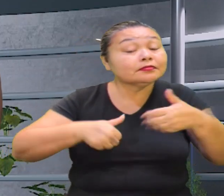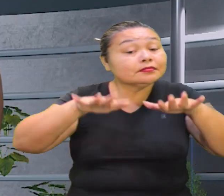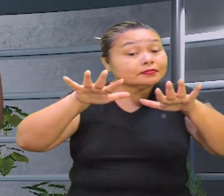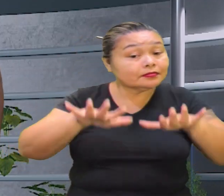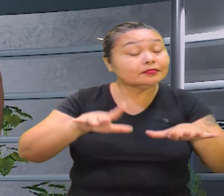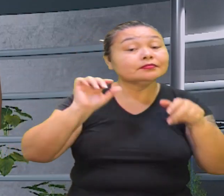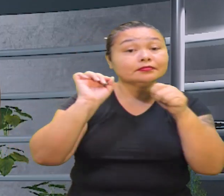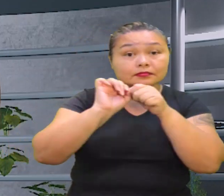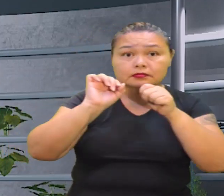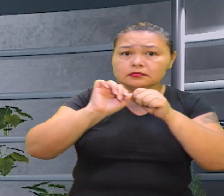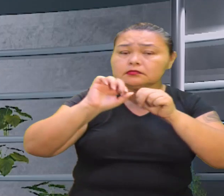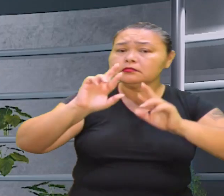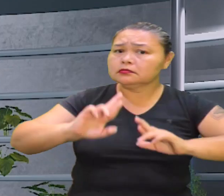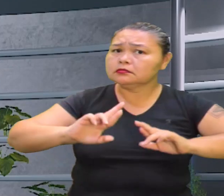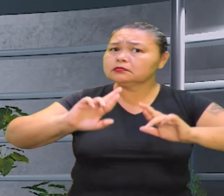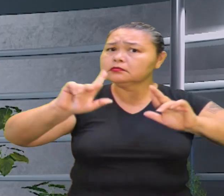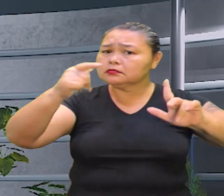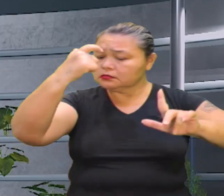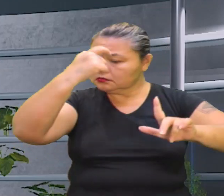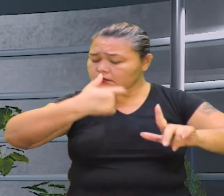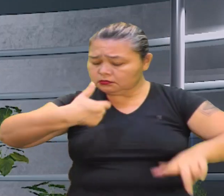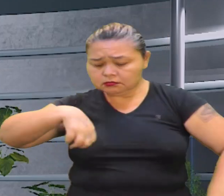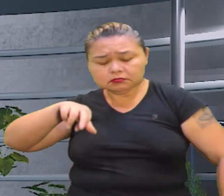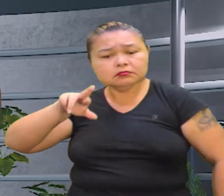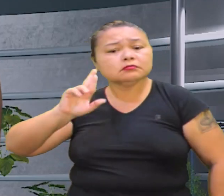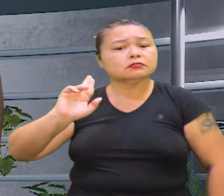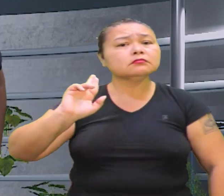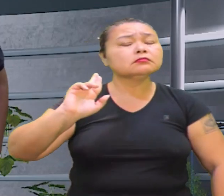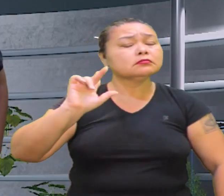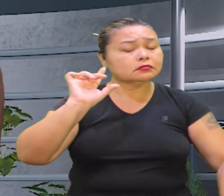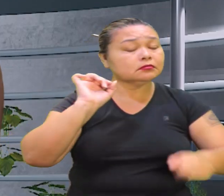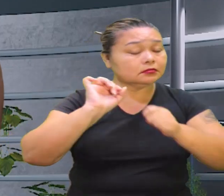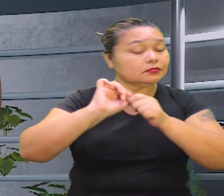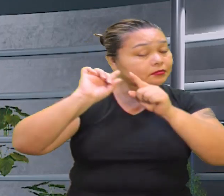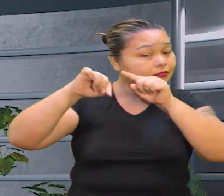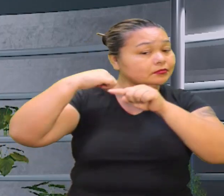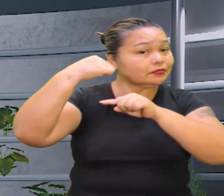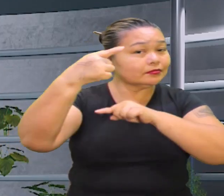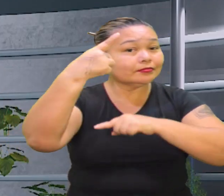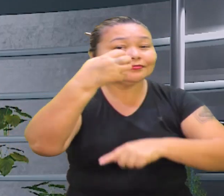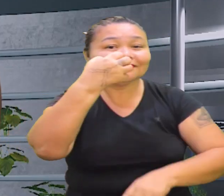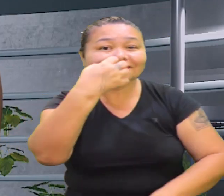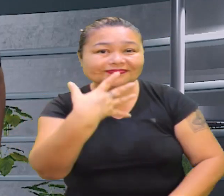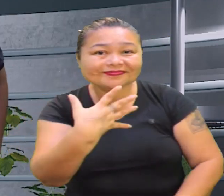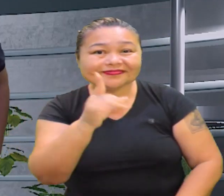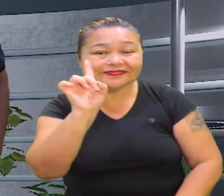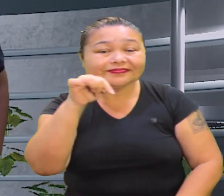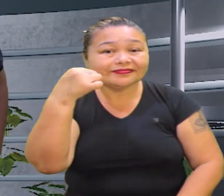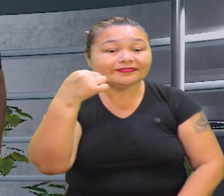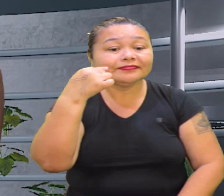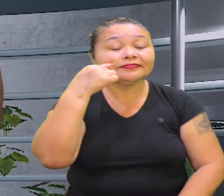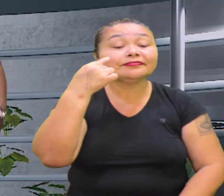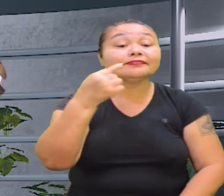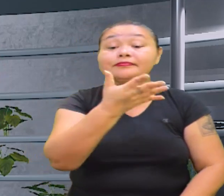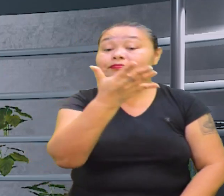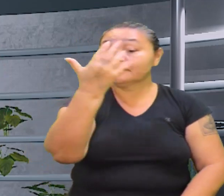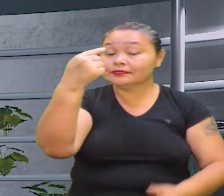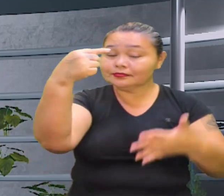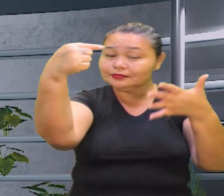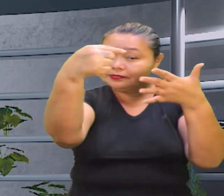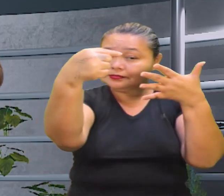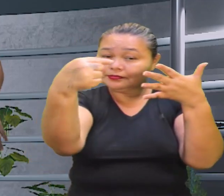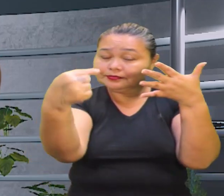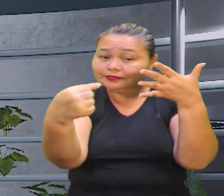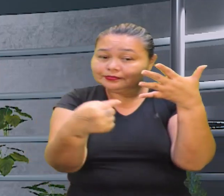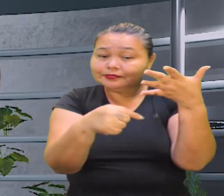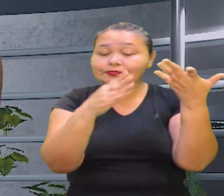vamos fazer a diferença No mínimo que a gente comece a agir, já vai trazer algum benefício É isso aí, então vamos agora, vamos pontuar